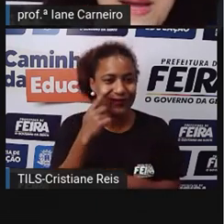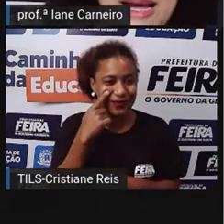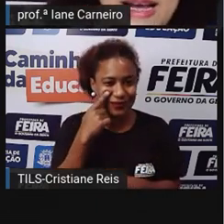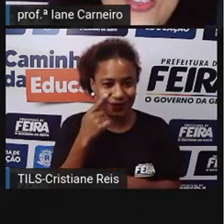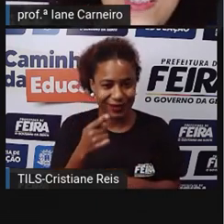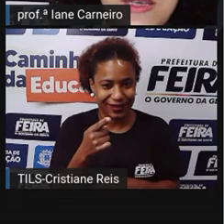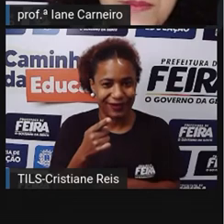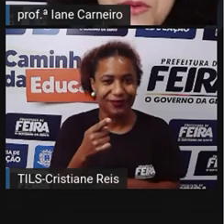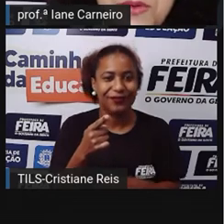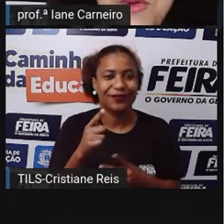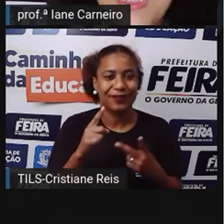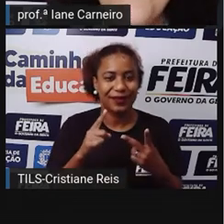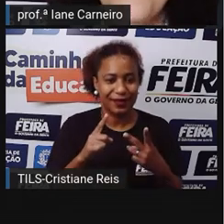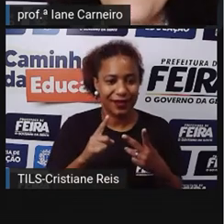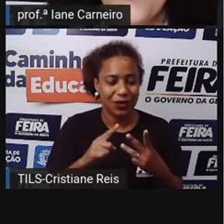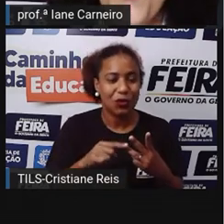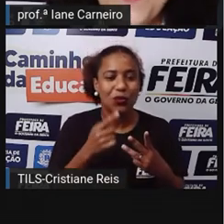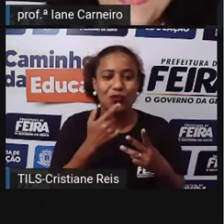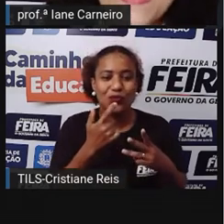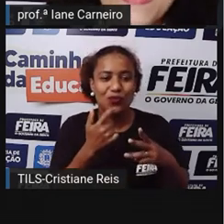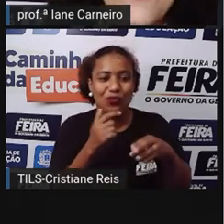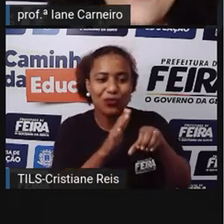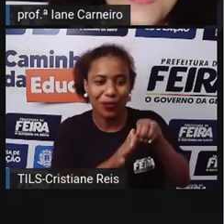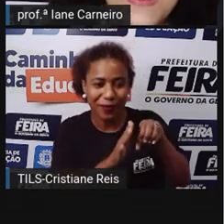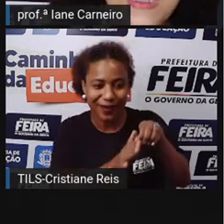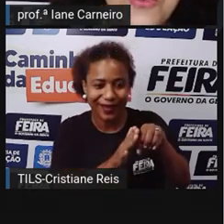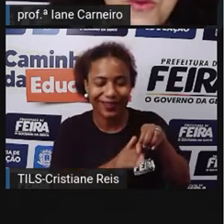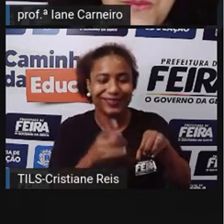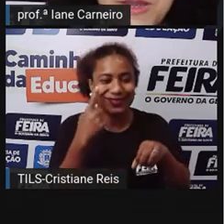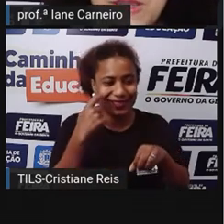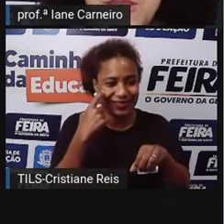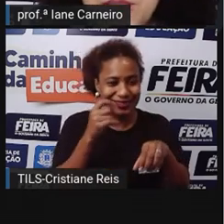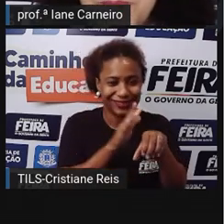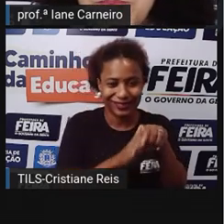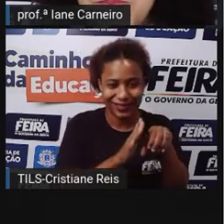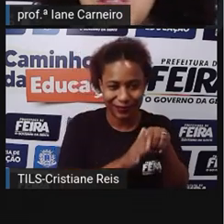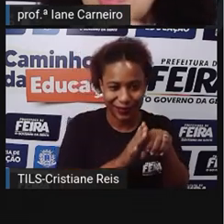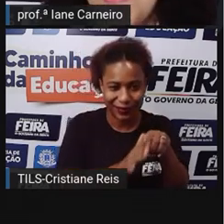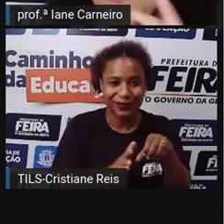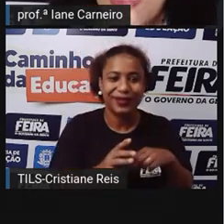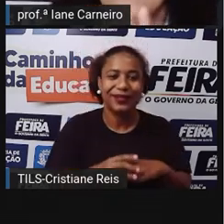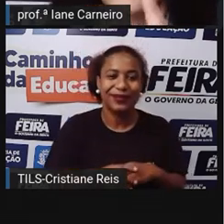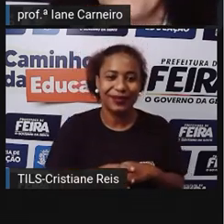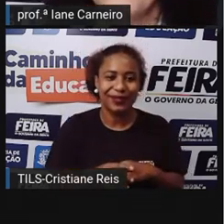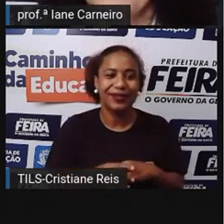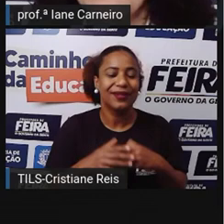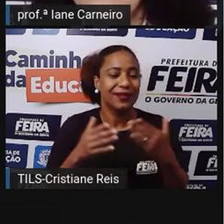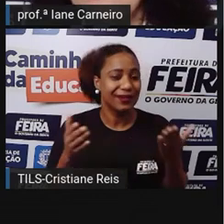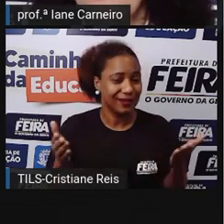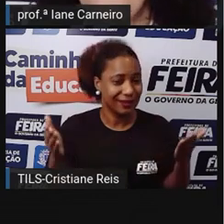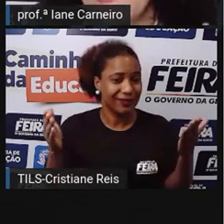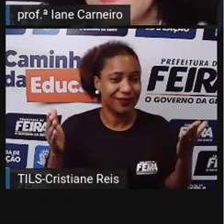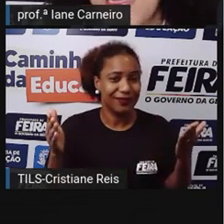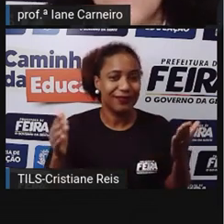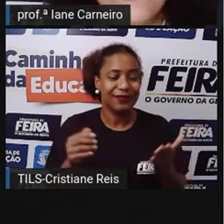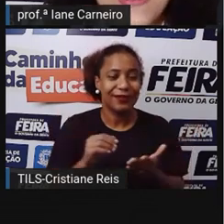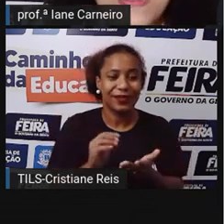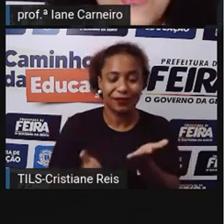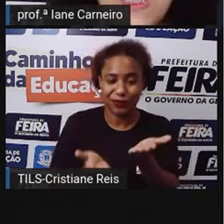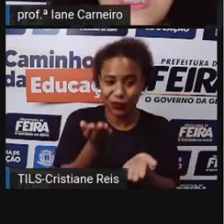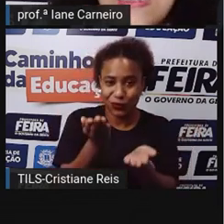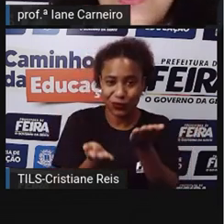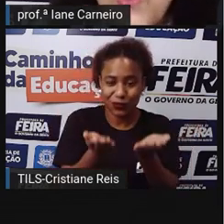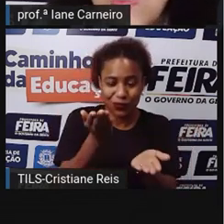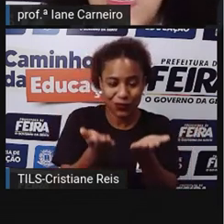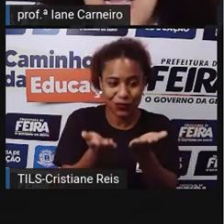O tomate A cebola O pimentão E o tomate E Cebolalho Tomate Pimentão Eles são pesados Né?